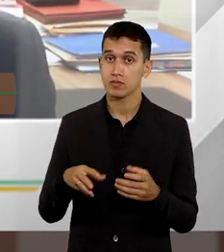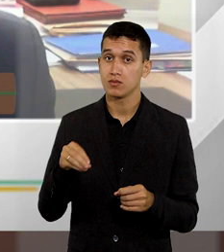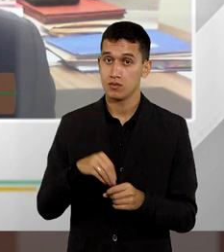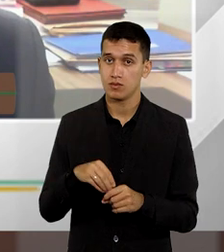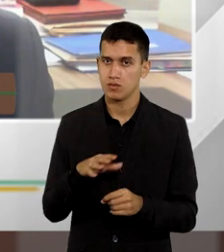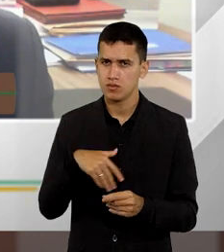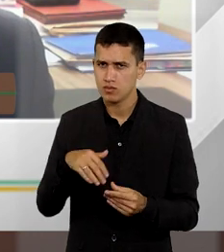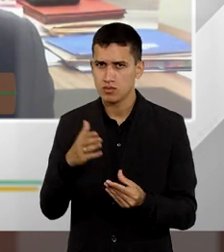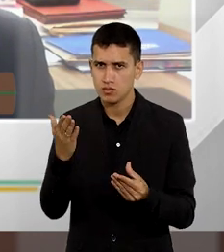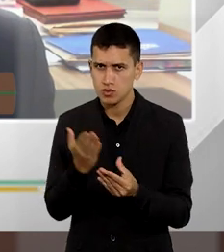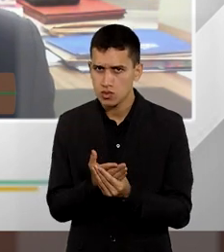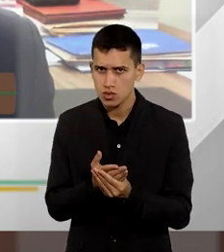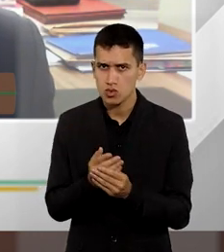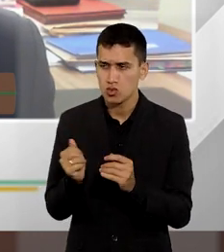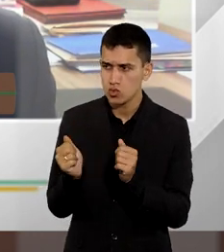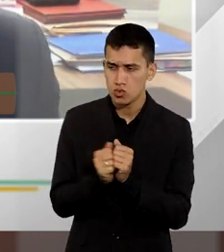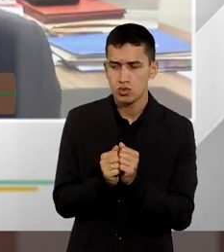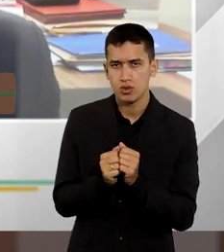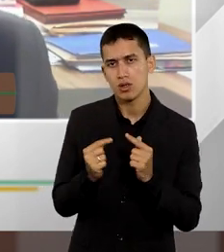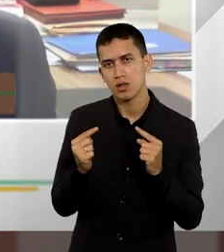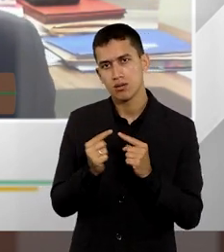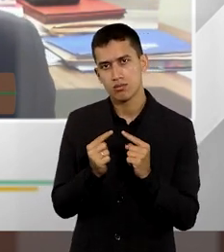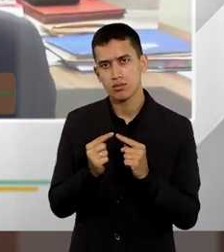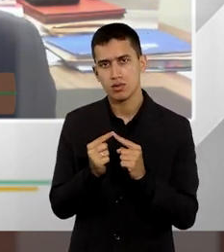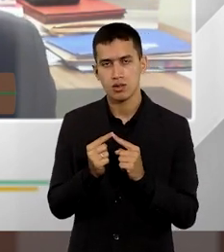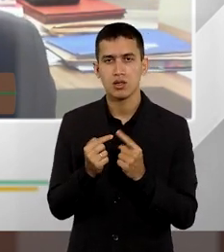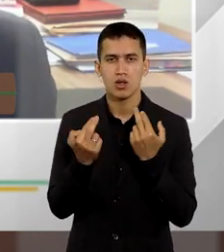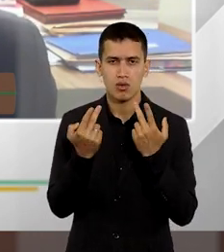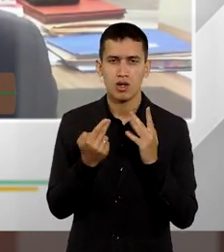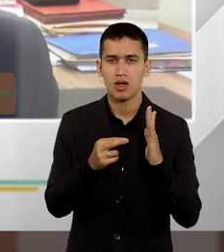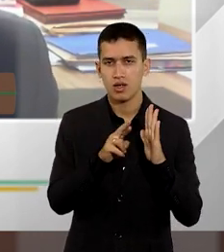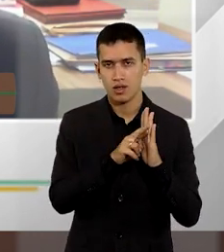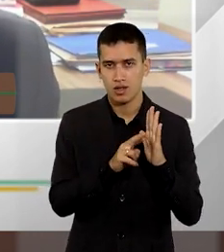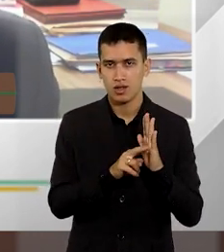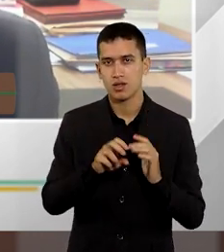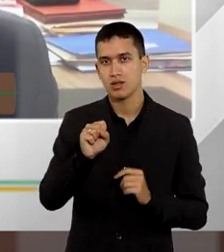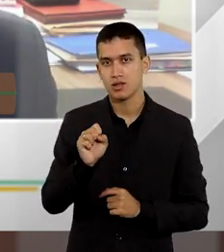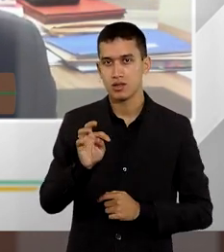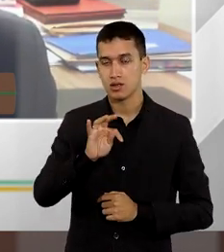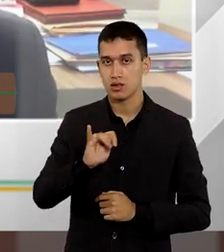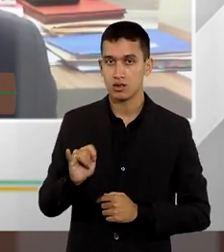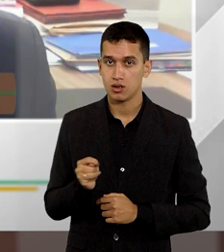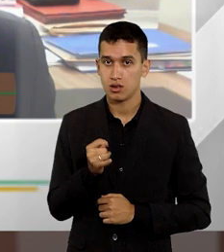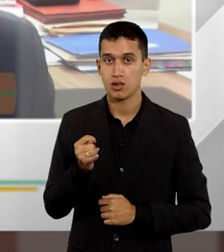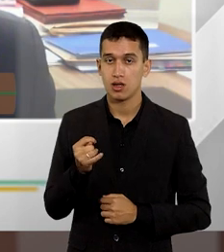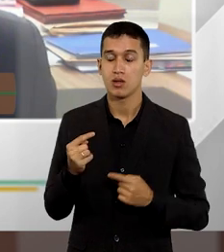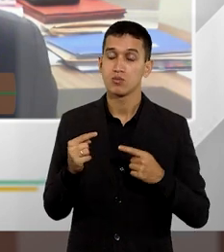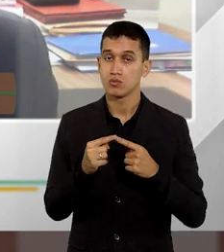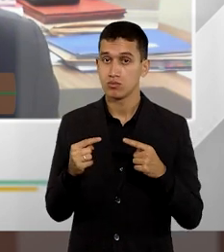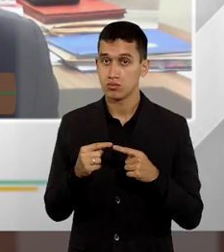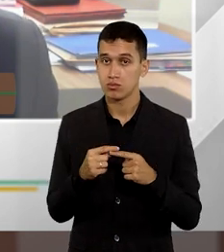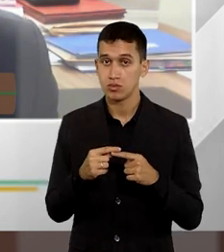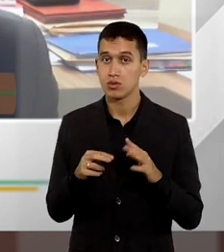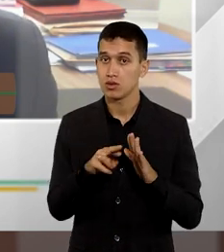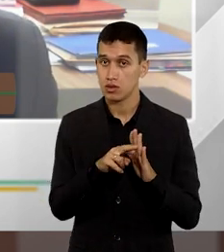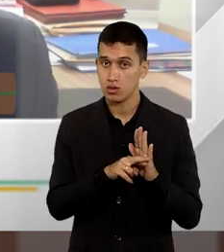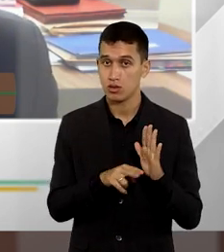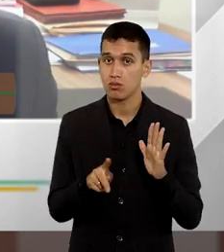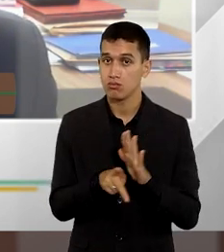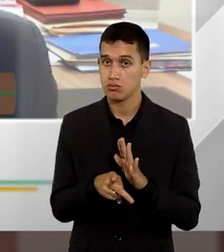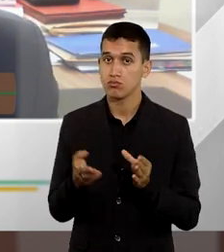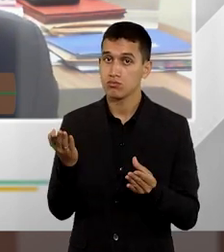nas ações coletivas, se aplica a mesma regra, o STJ tem que ter medo, se aplica a mesma regra da